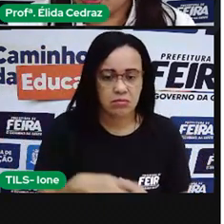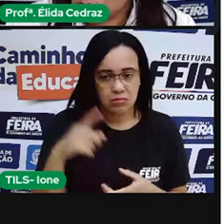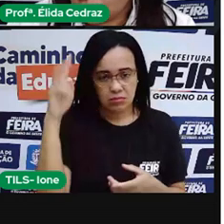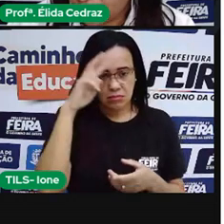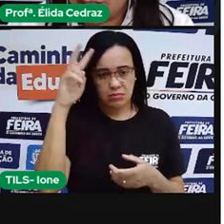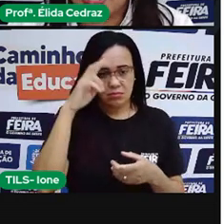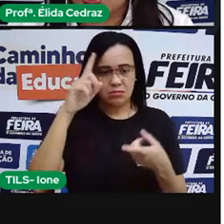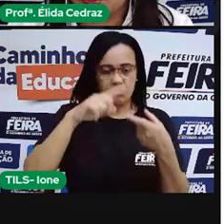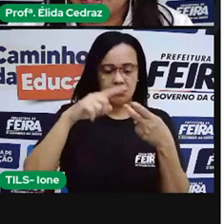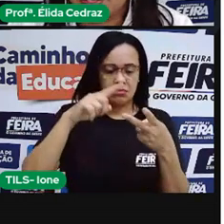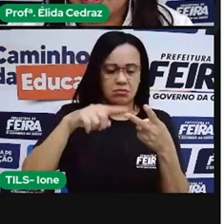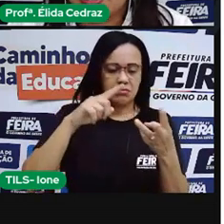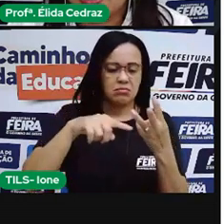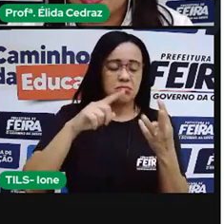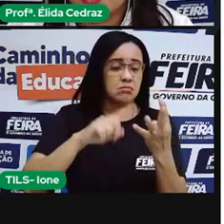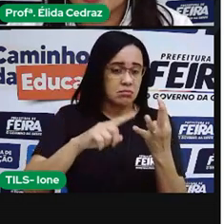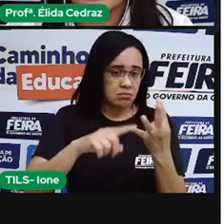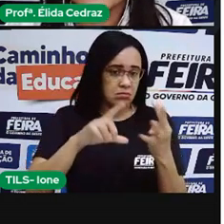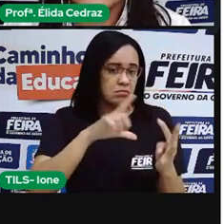de minguante vem que Lua?